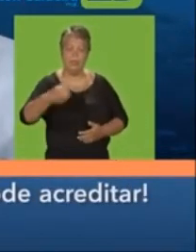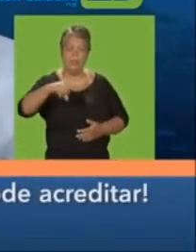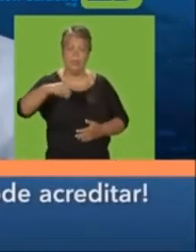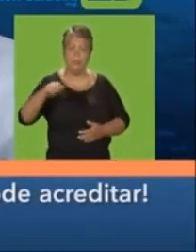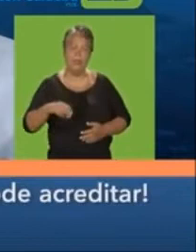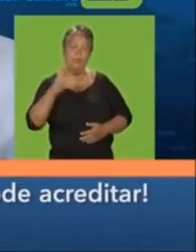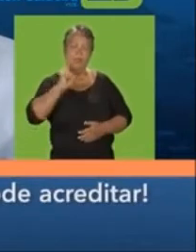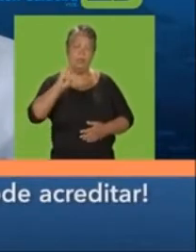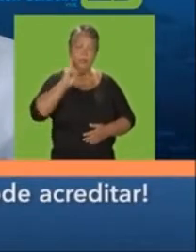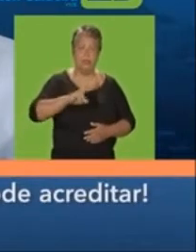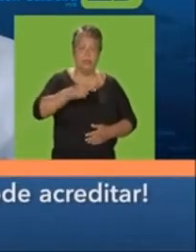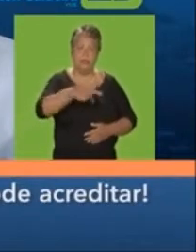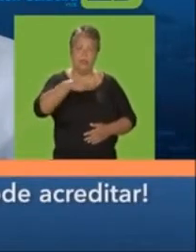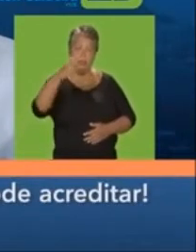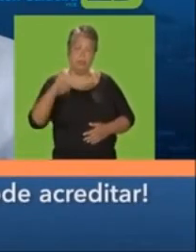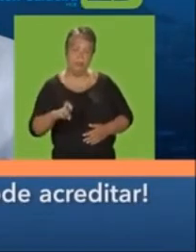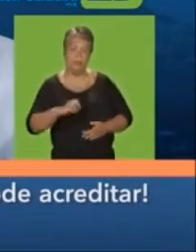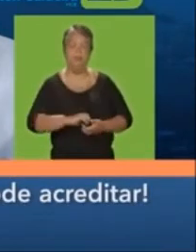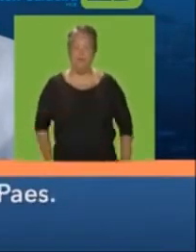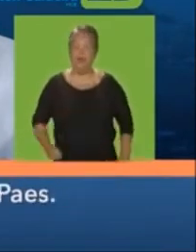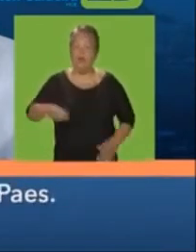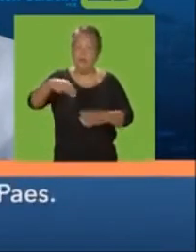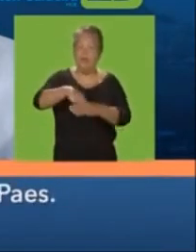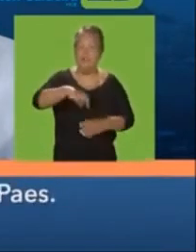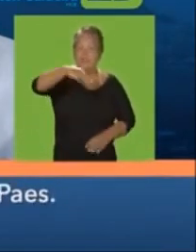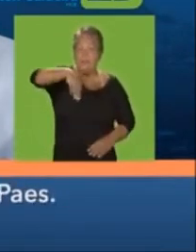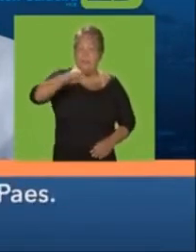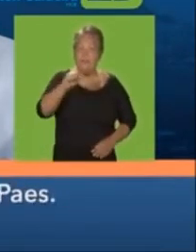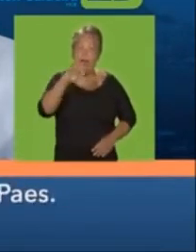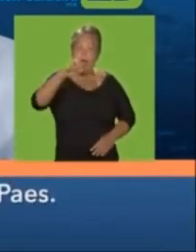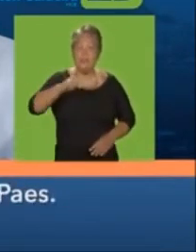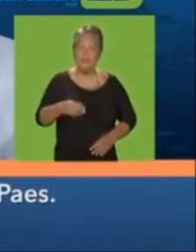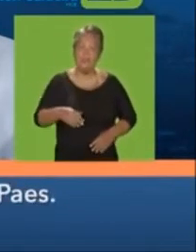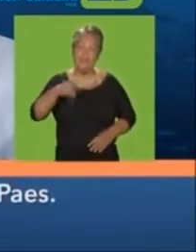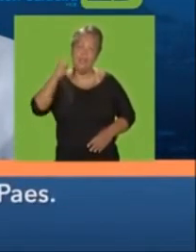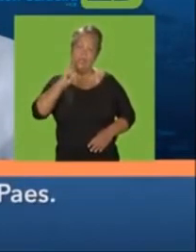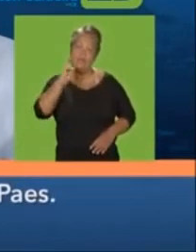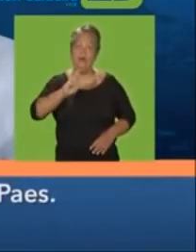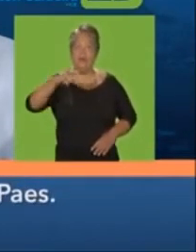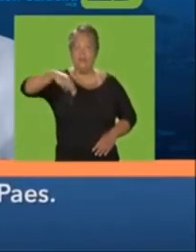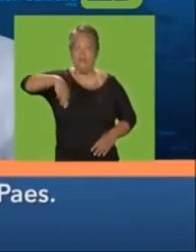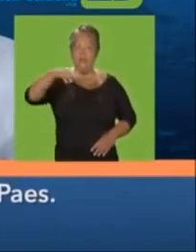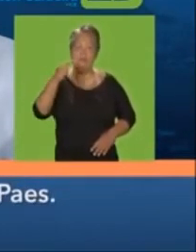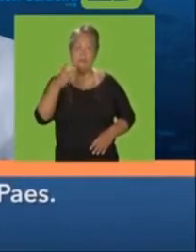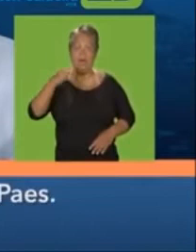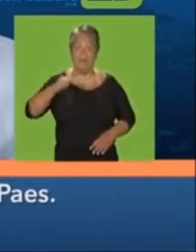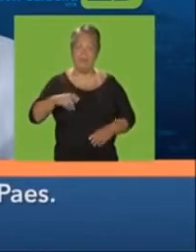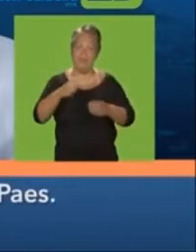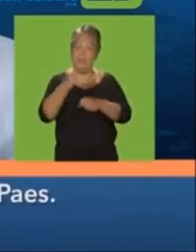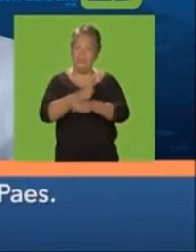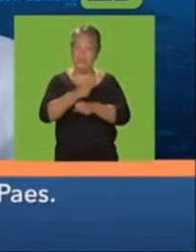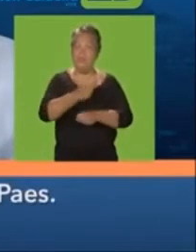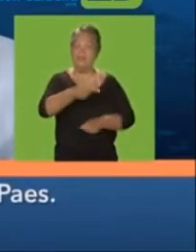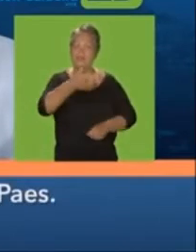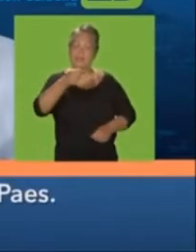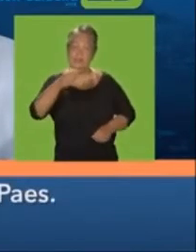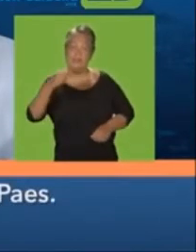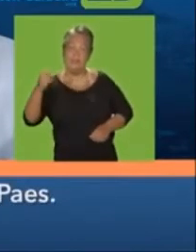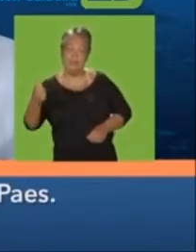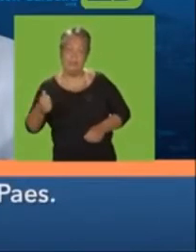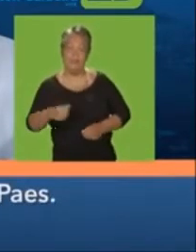70669, vereador Italo, Ciba Prefeito, 25. Vote Márcio Ribeiro, o vereador do Eduardo Paes, há 15 anos trabalhando junto,